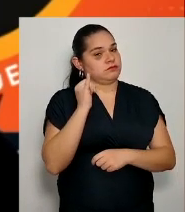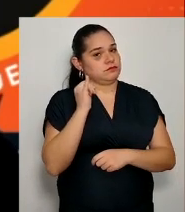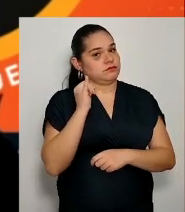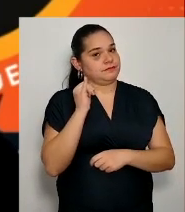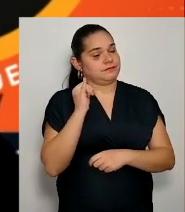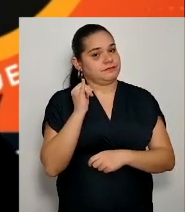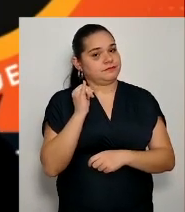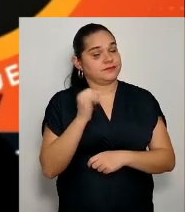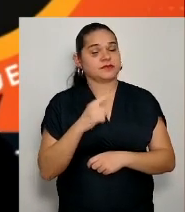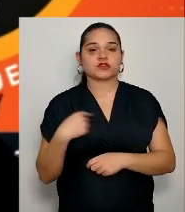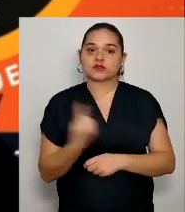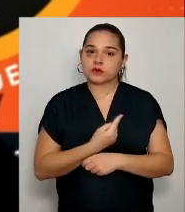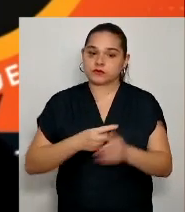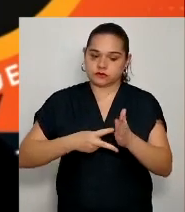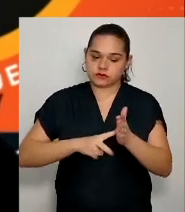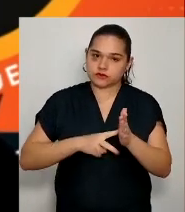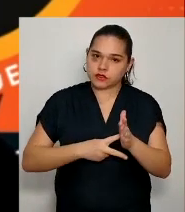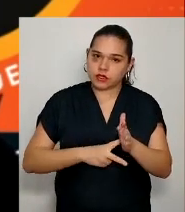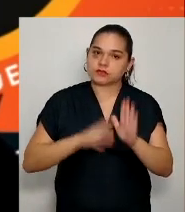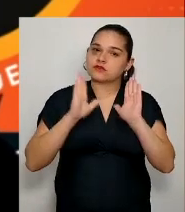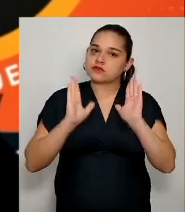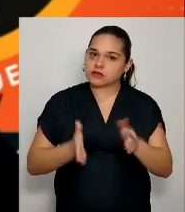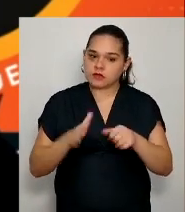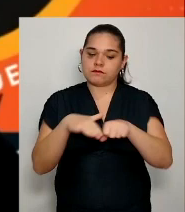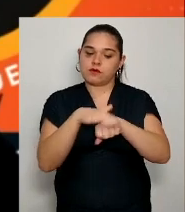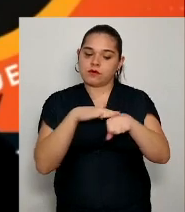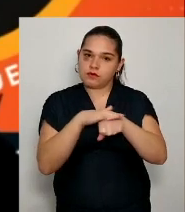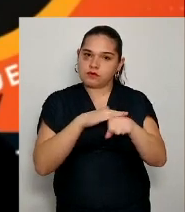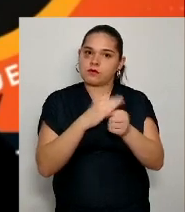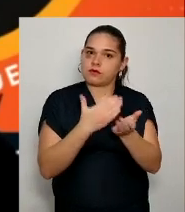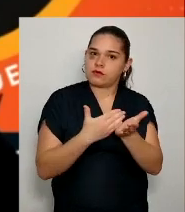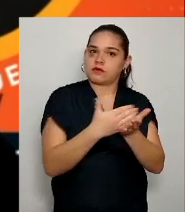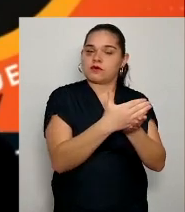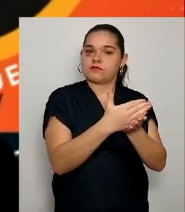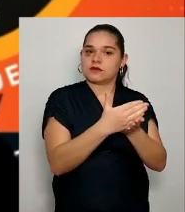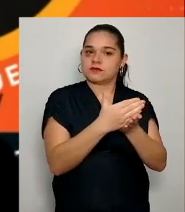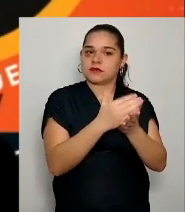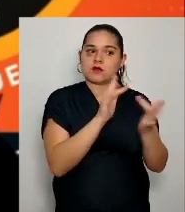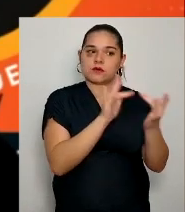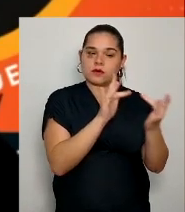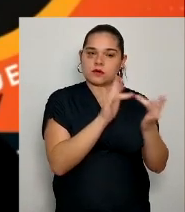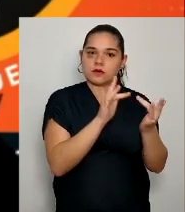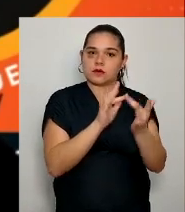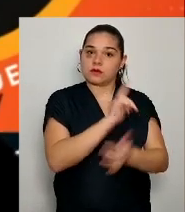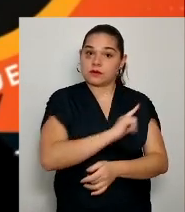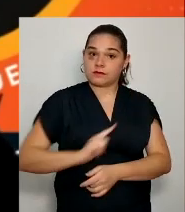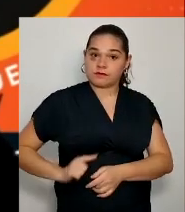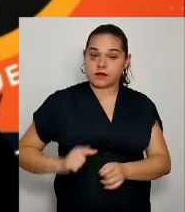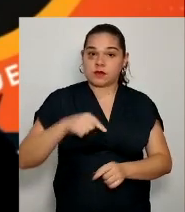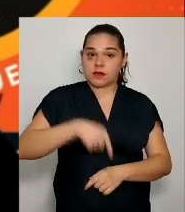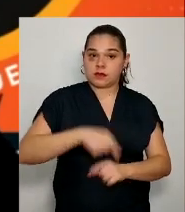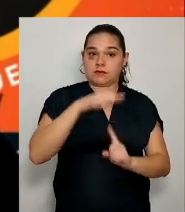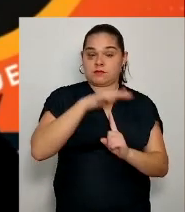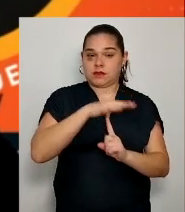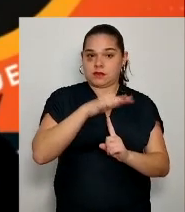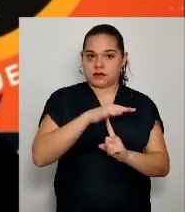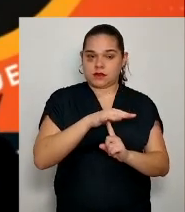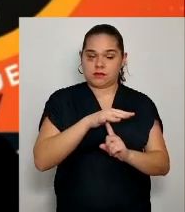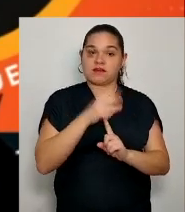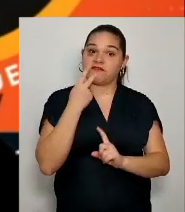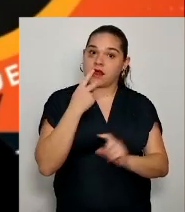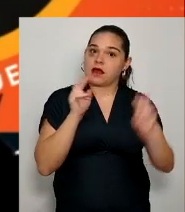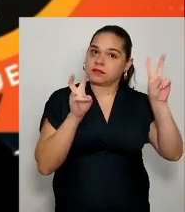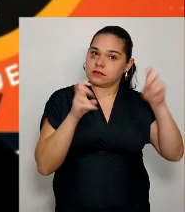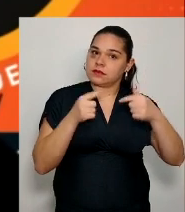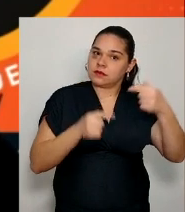com o governador do estado do Paraná, para que a gente converse sobre o assunto e chame a direção